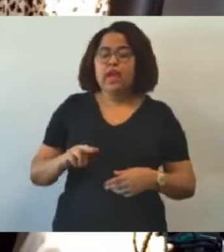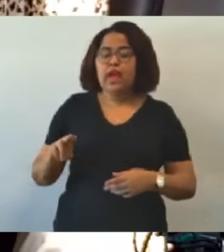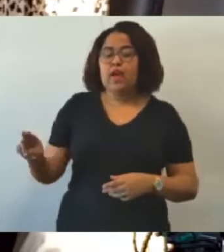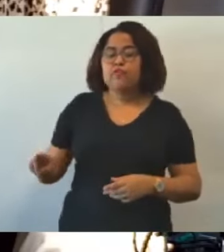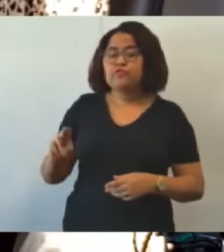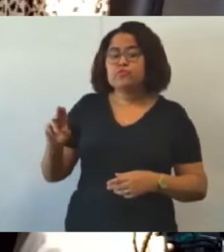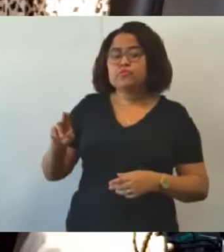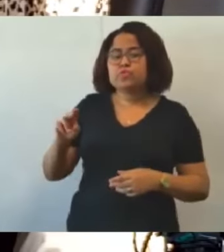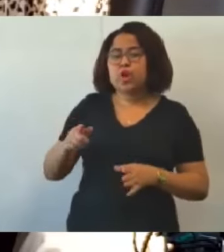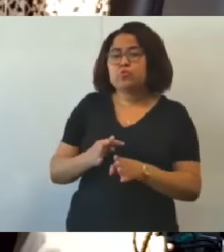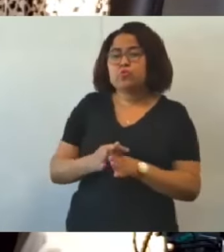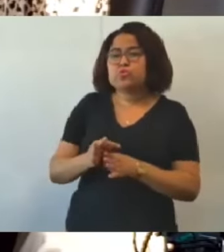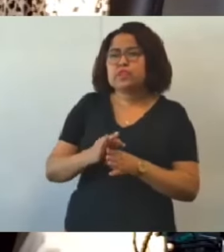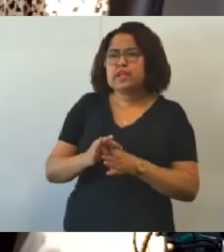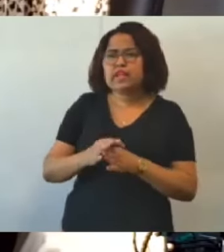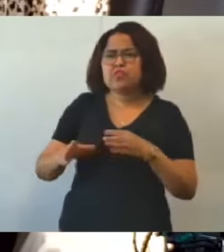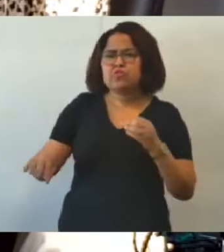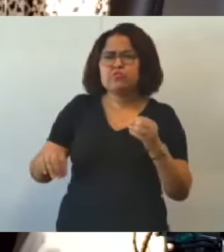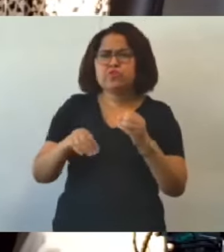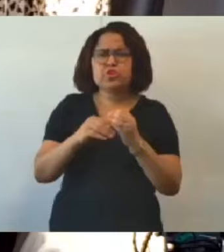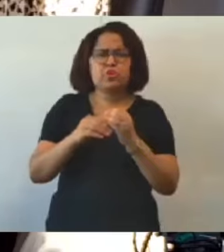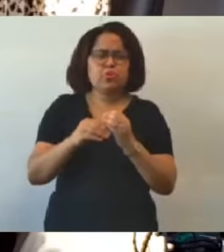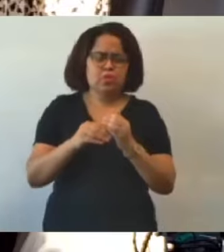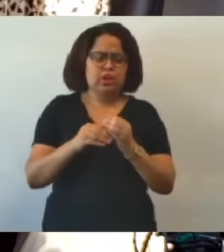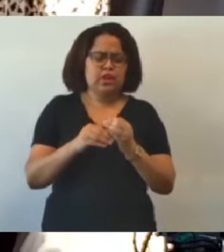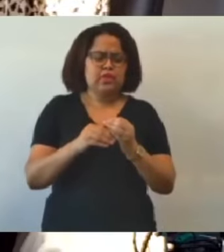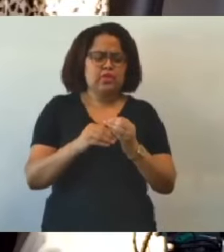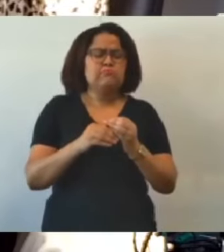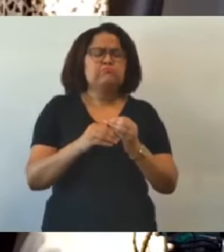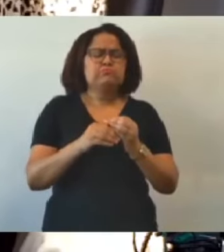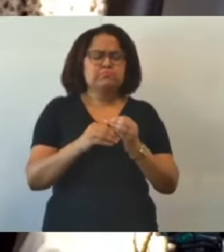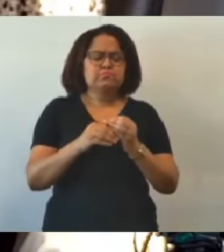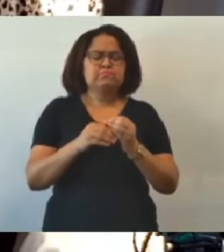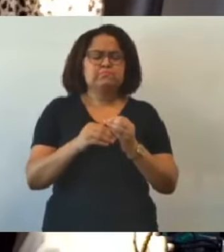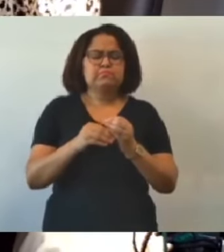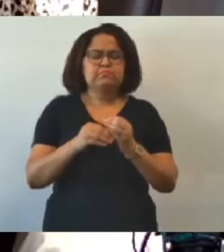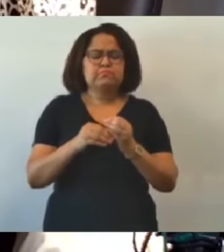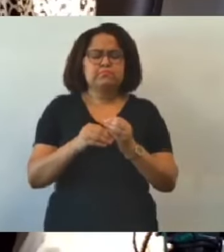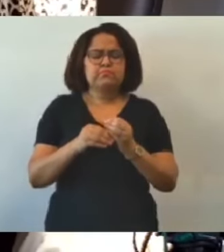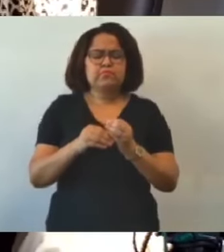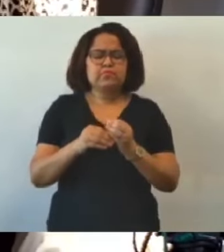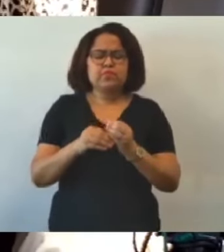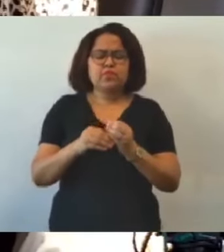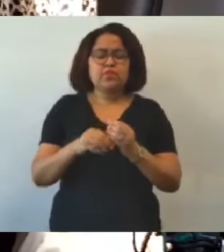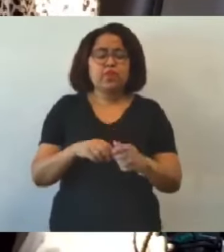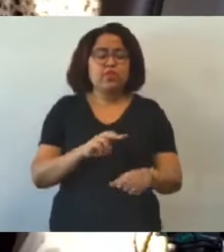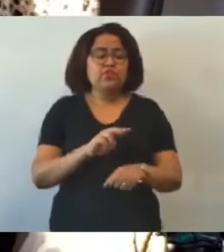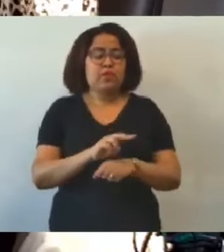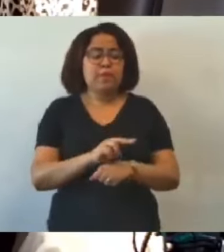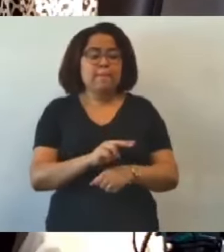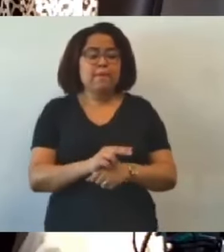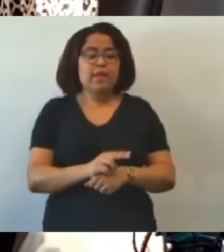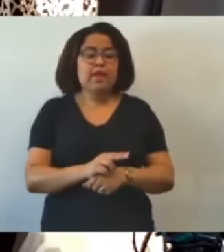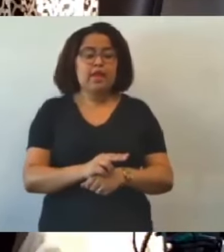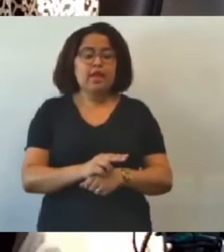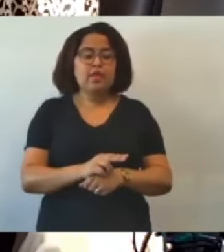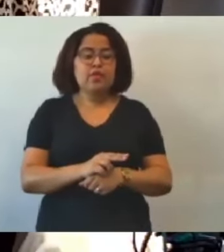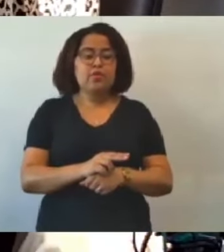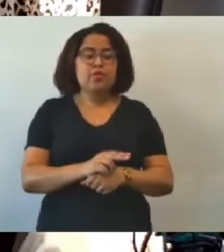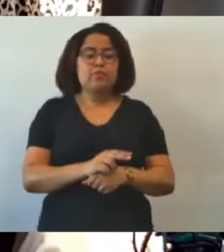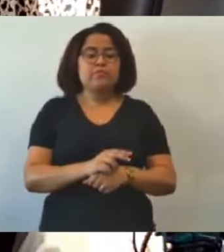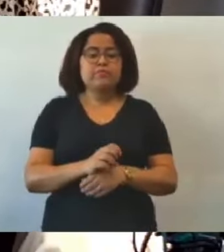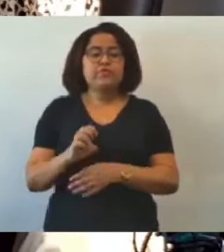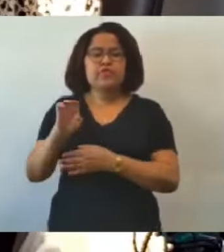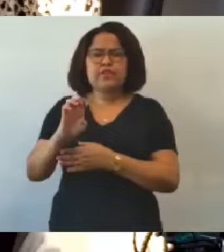conselheiro não tem o vínculo empregatício e estatutário,